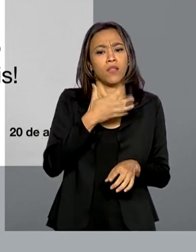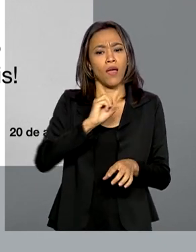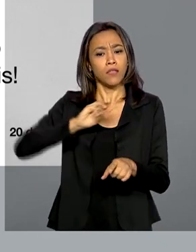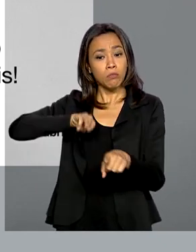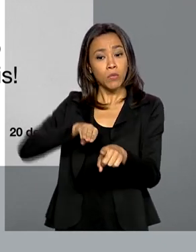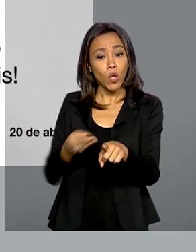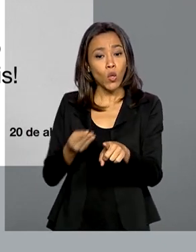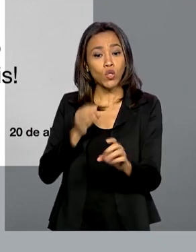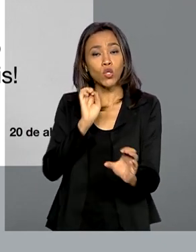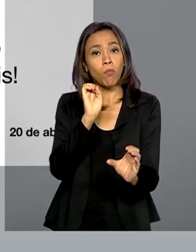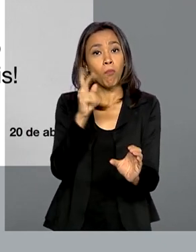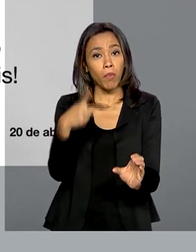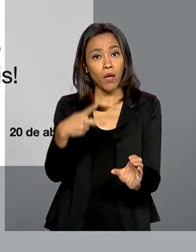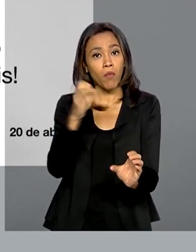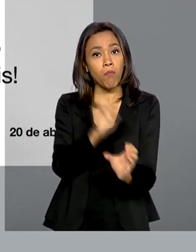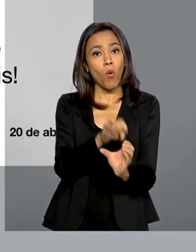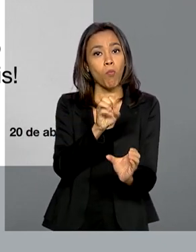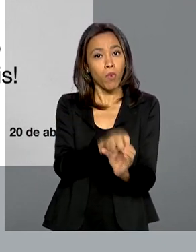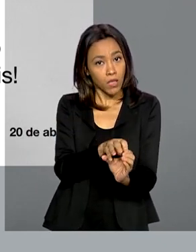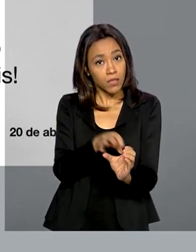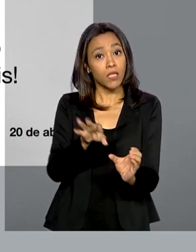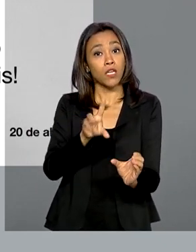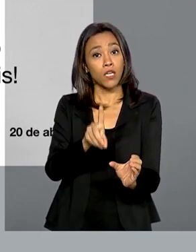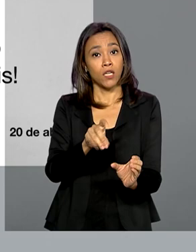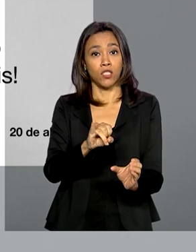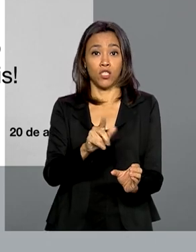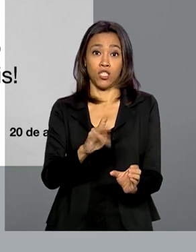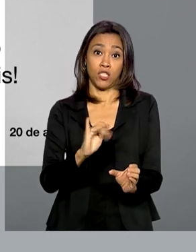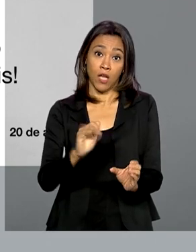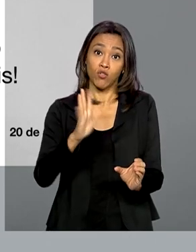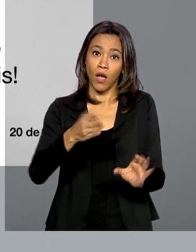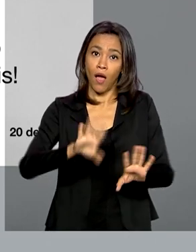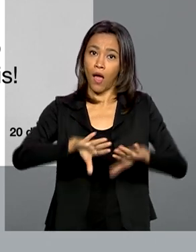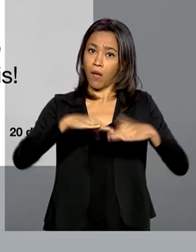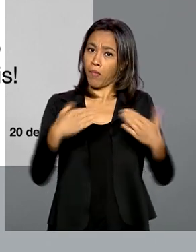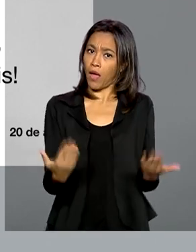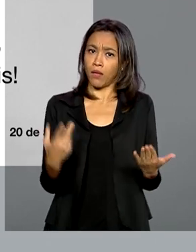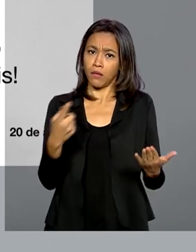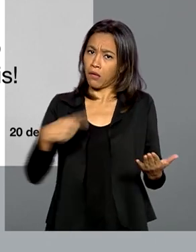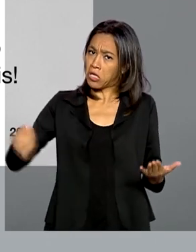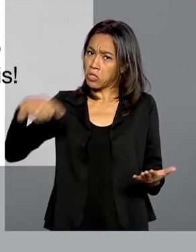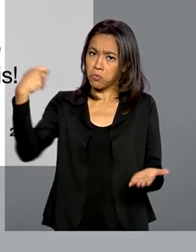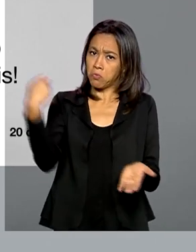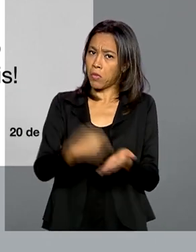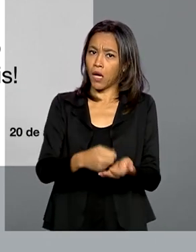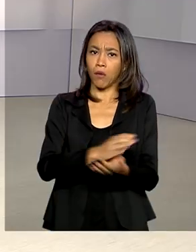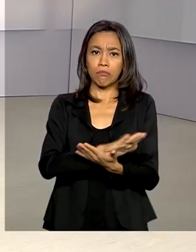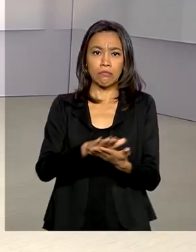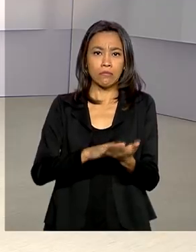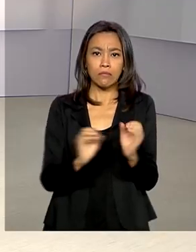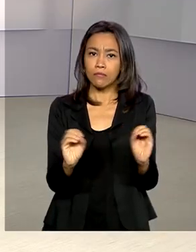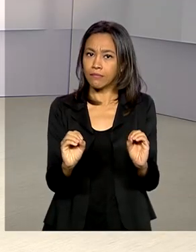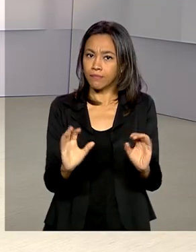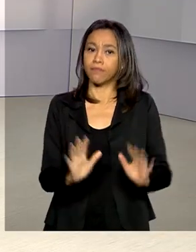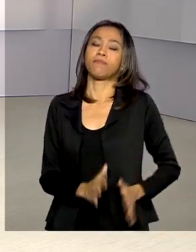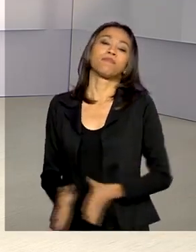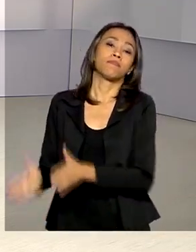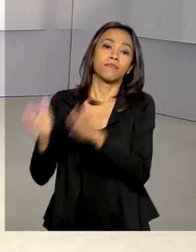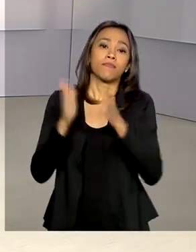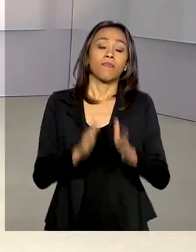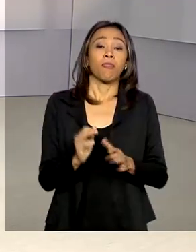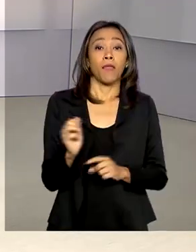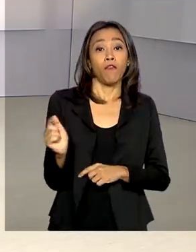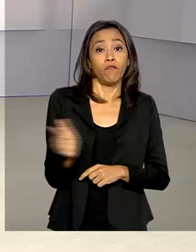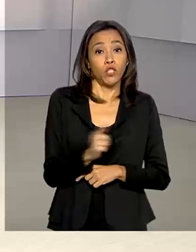milhões de contas poupança social digital foram abertas sem custo para os cidadãos. 22